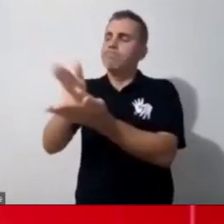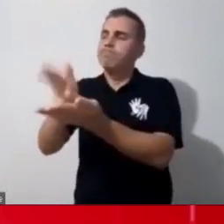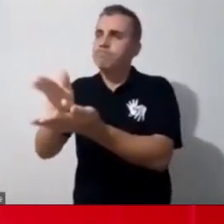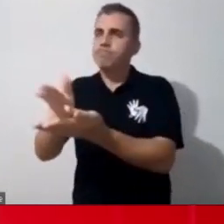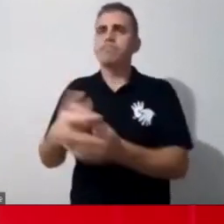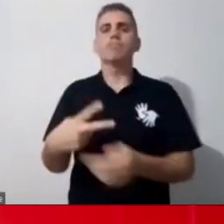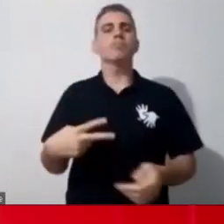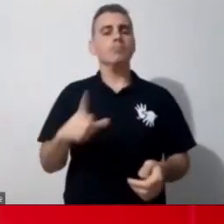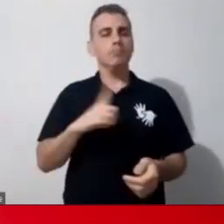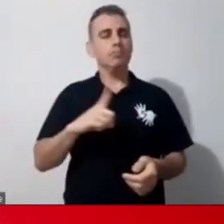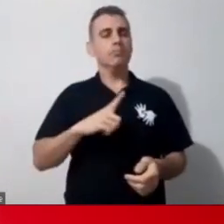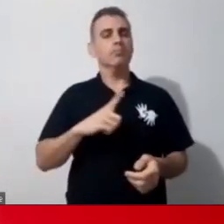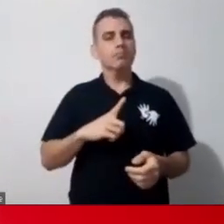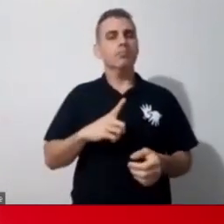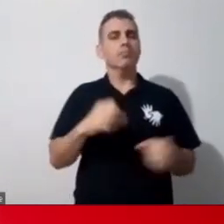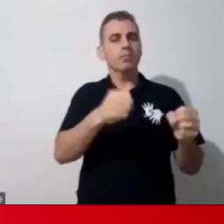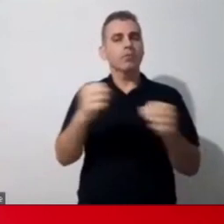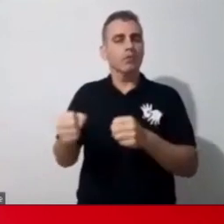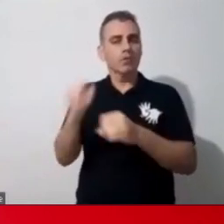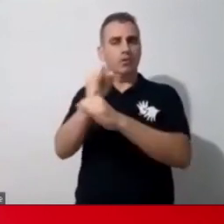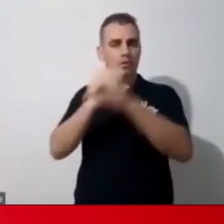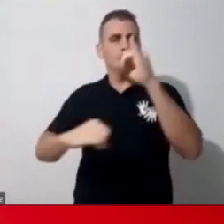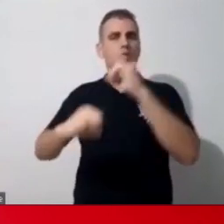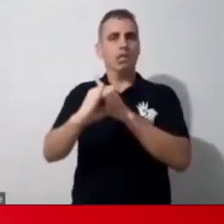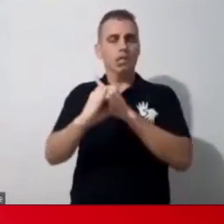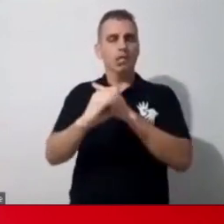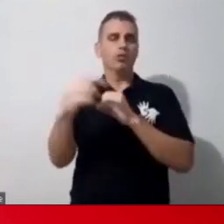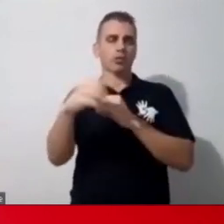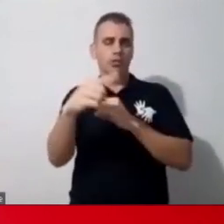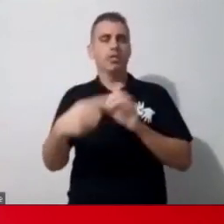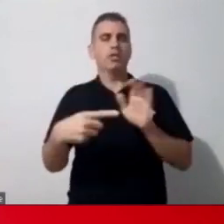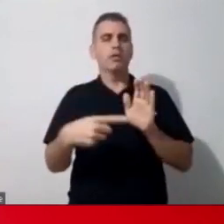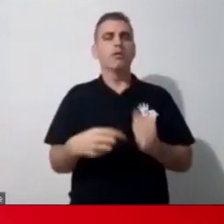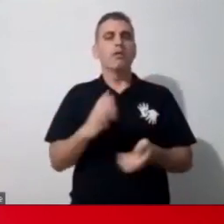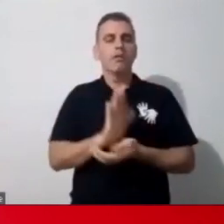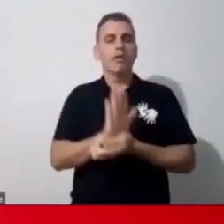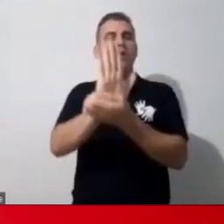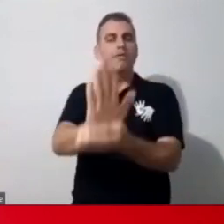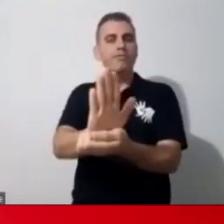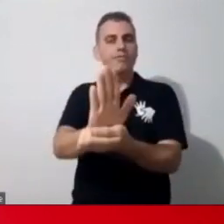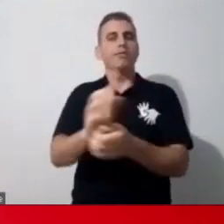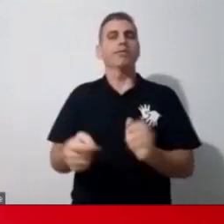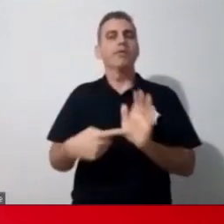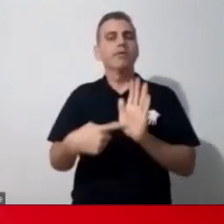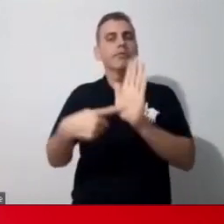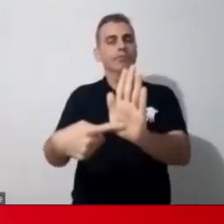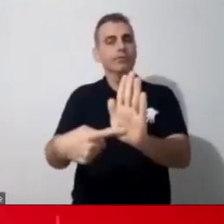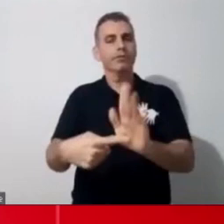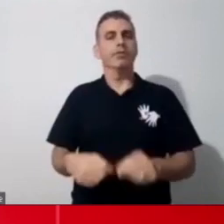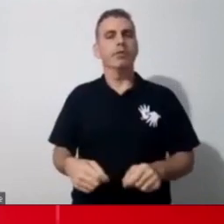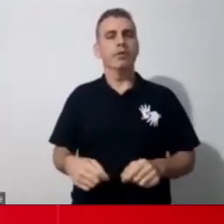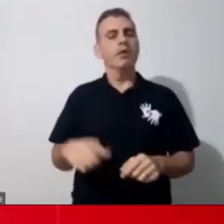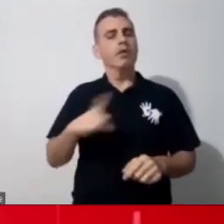a internet está aí com toda a sua potência, ajudando, mas, existem outros também,